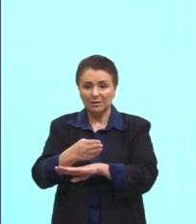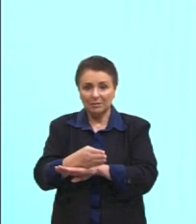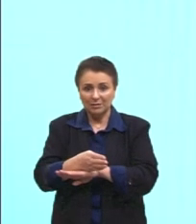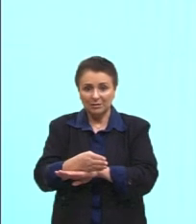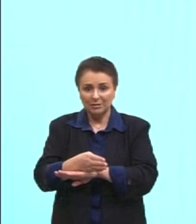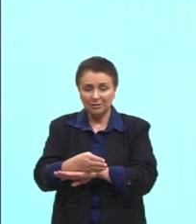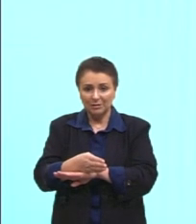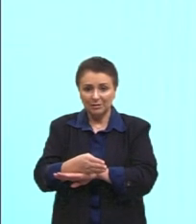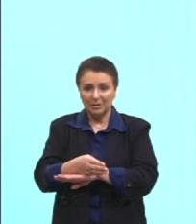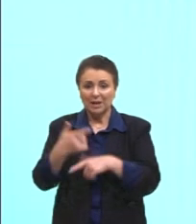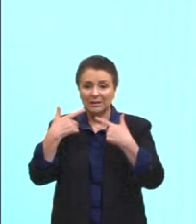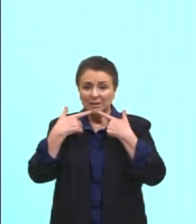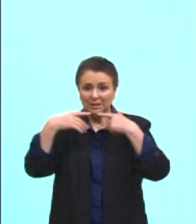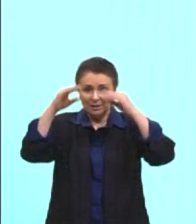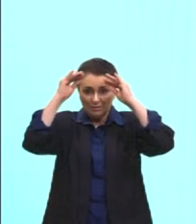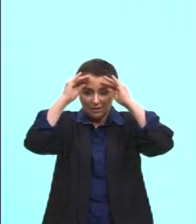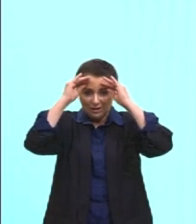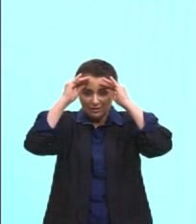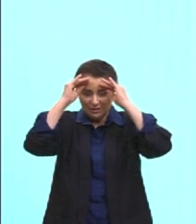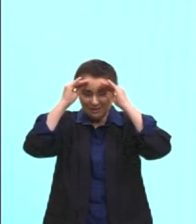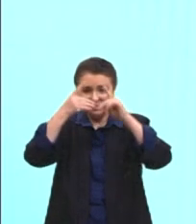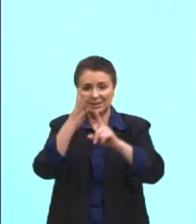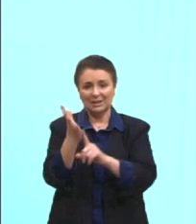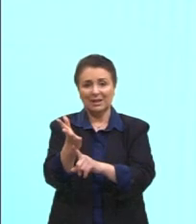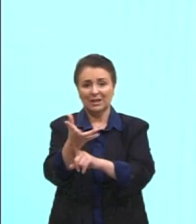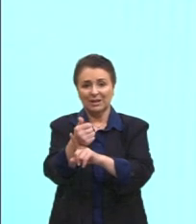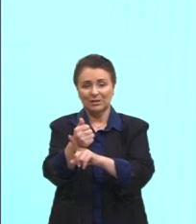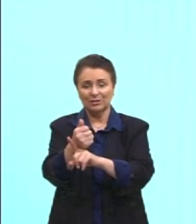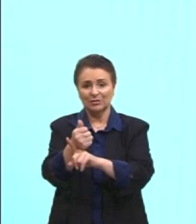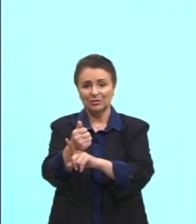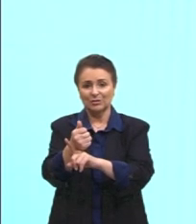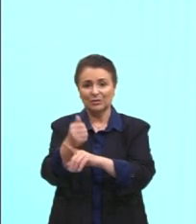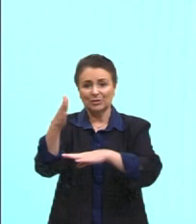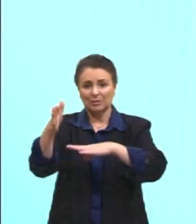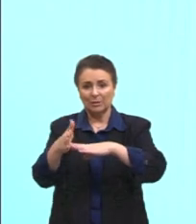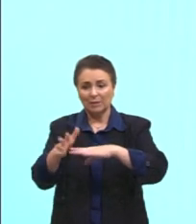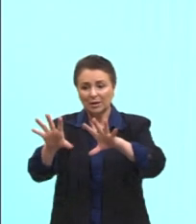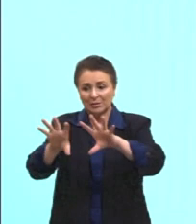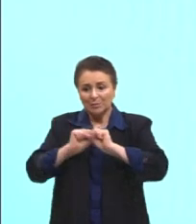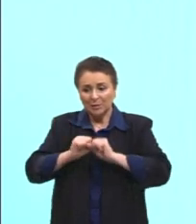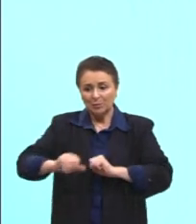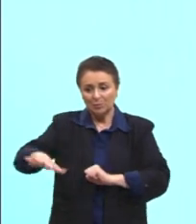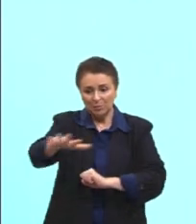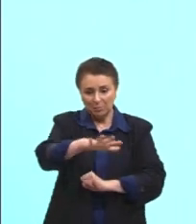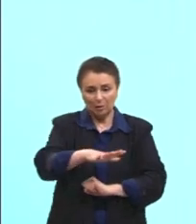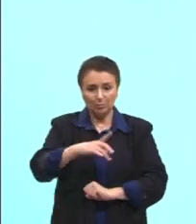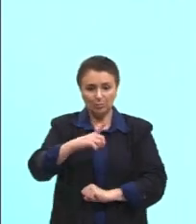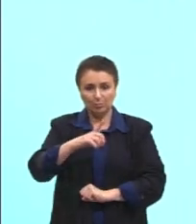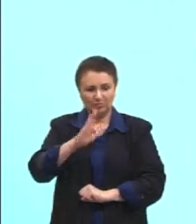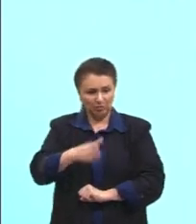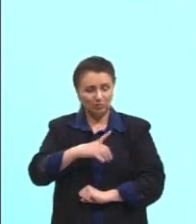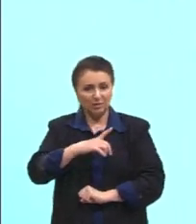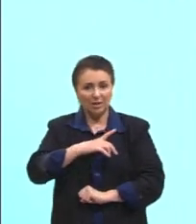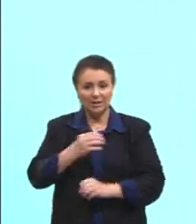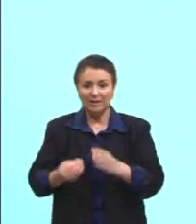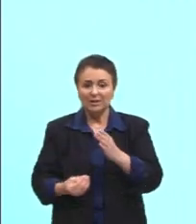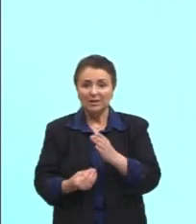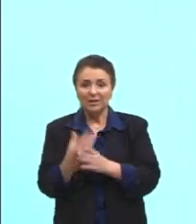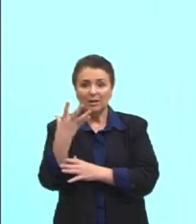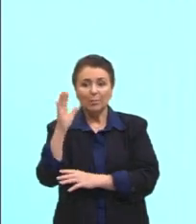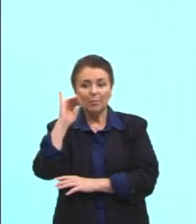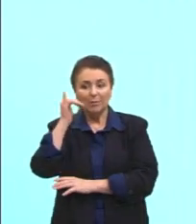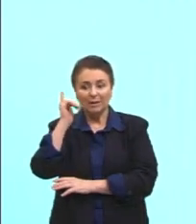essa linguagem da arte contemporânea. Ela se apropria de um espaço que existe e cria ali uma nova narrativa.